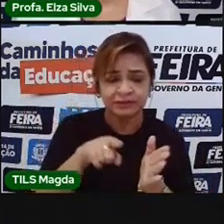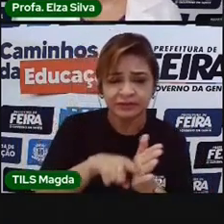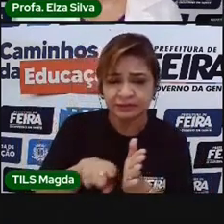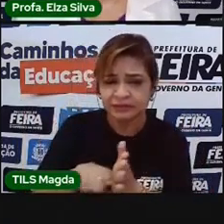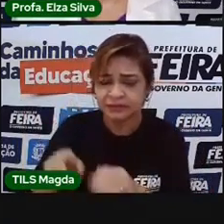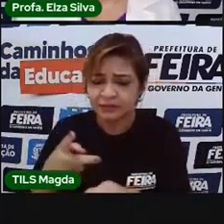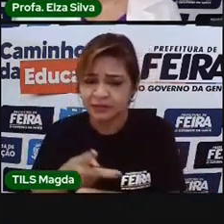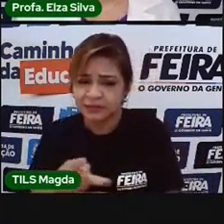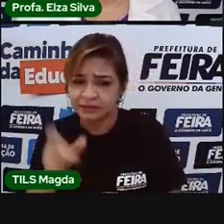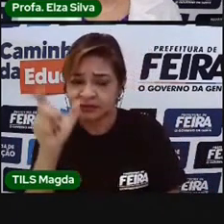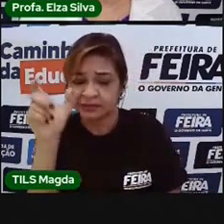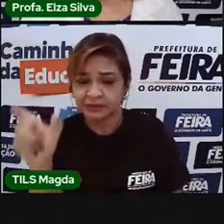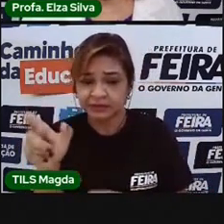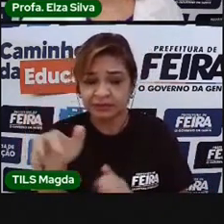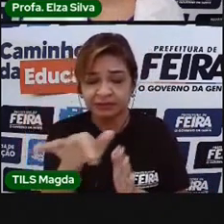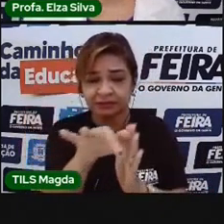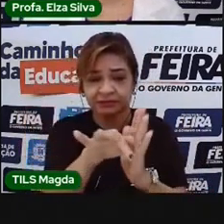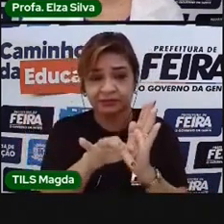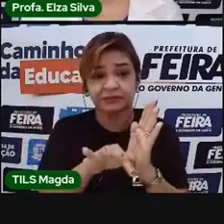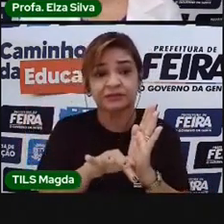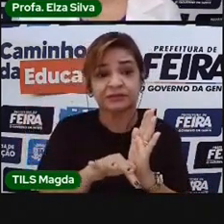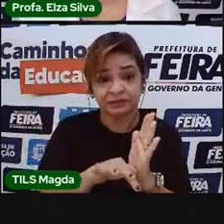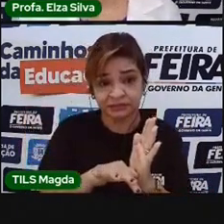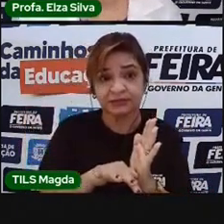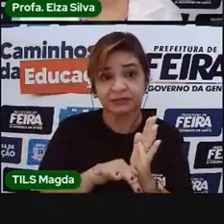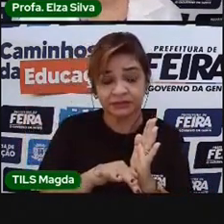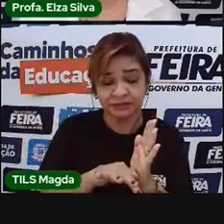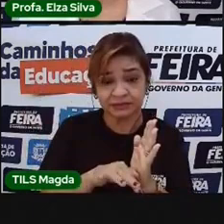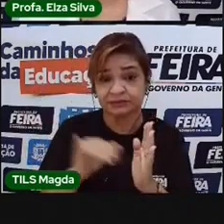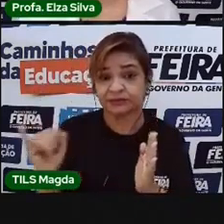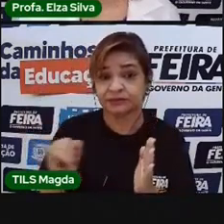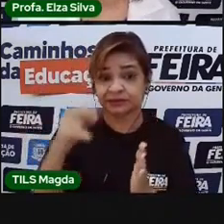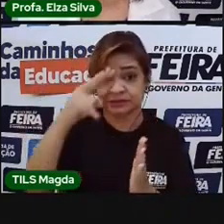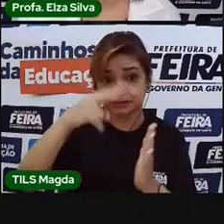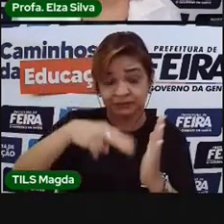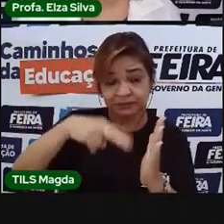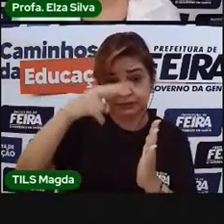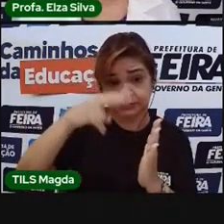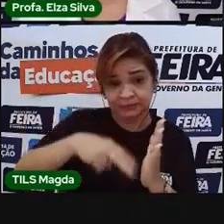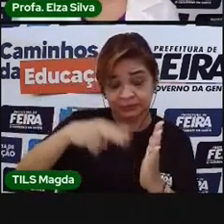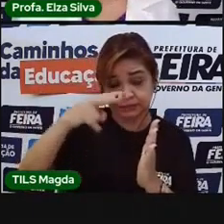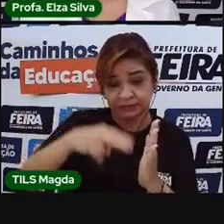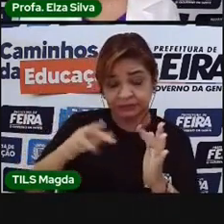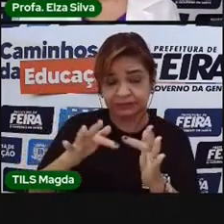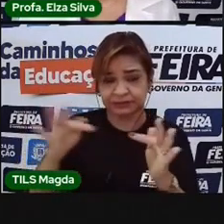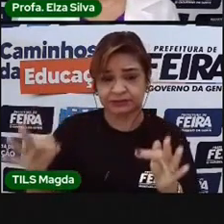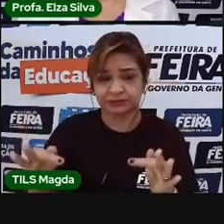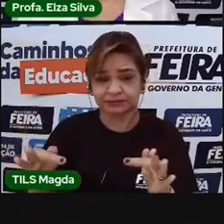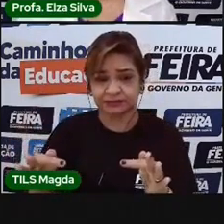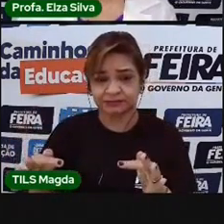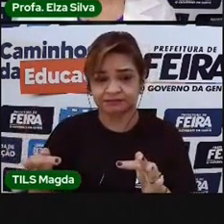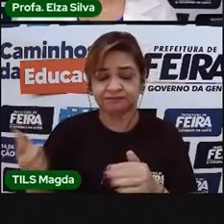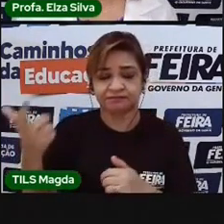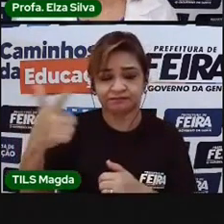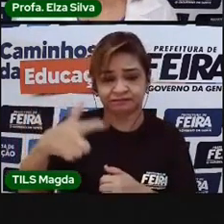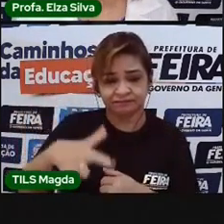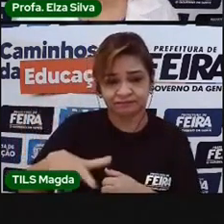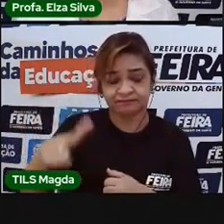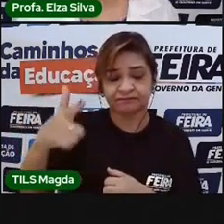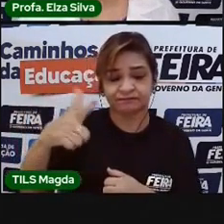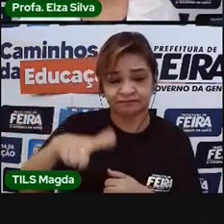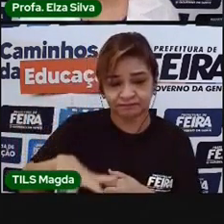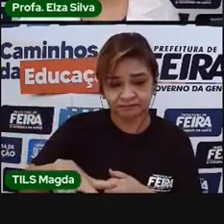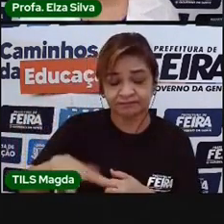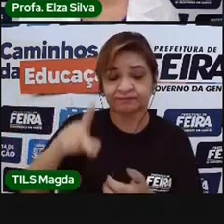Então, é importante que vocês leiam os textos e os enunciados mais de uma vez, para garantir que, de